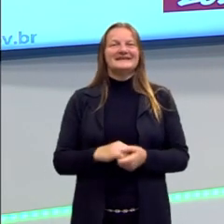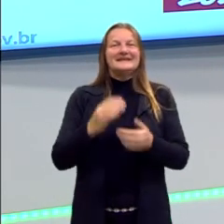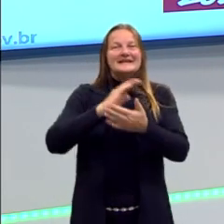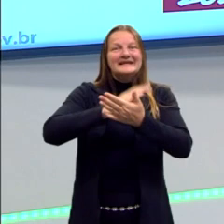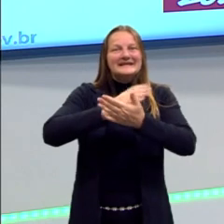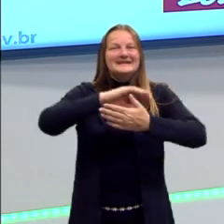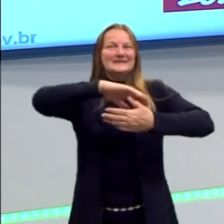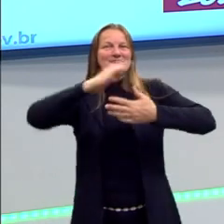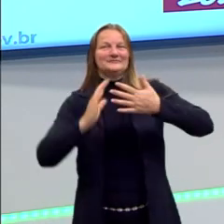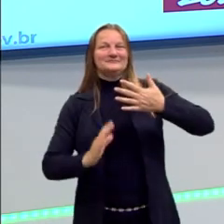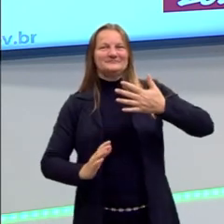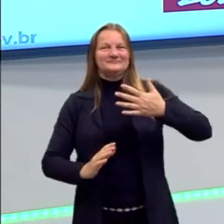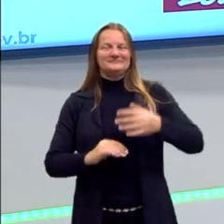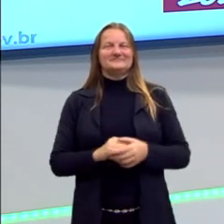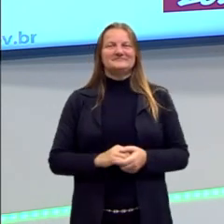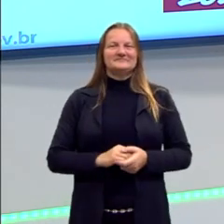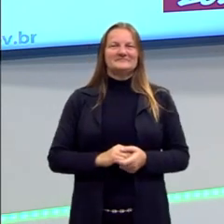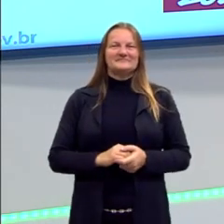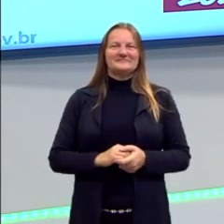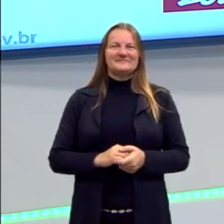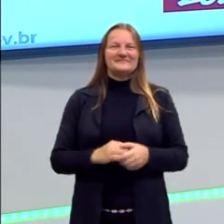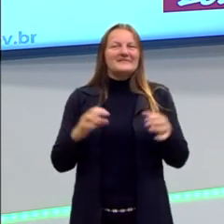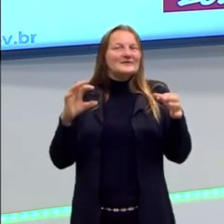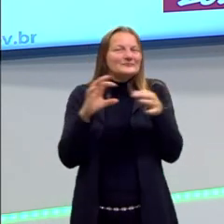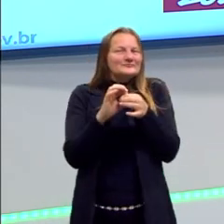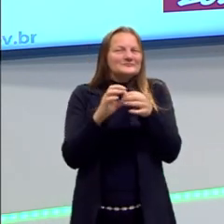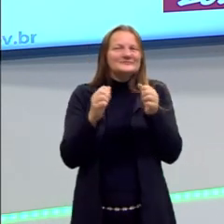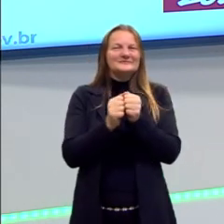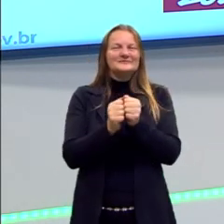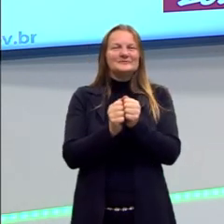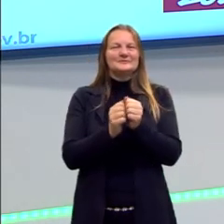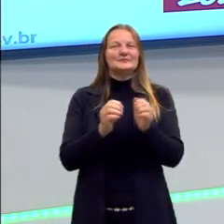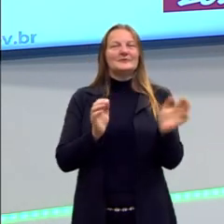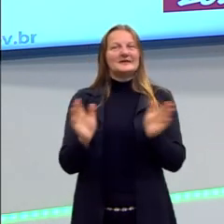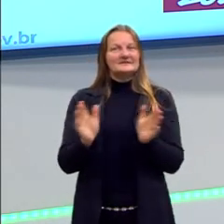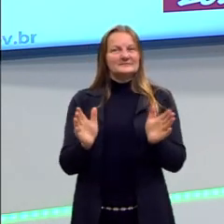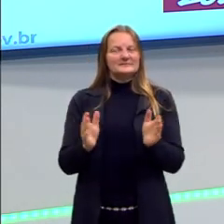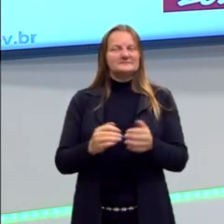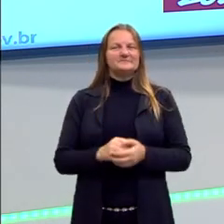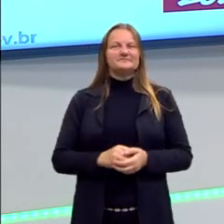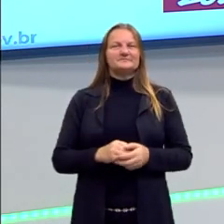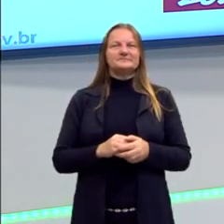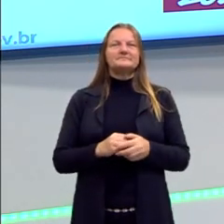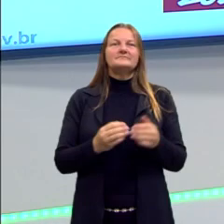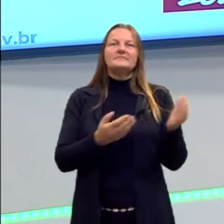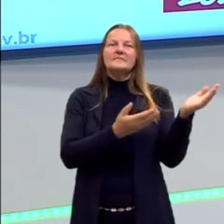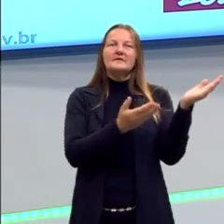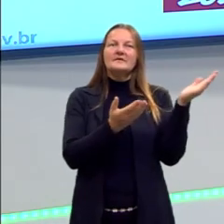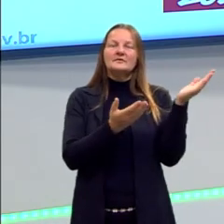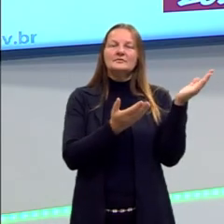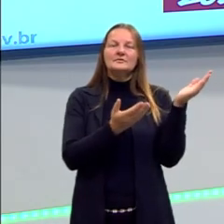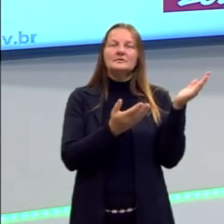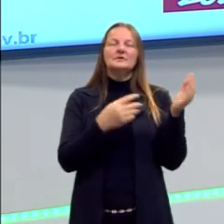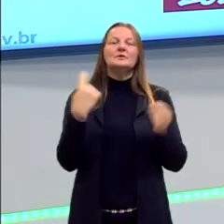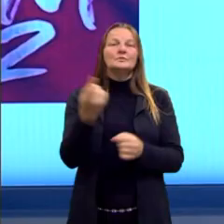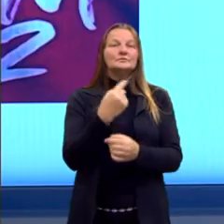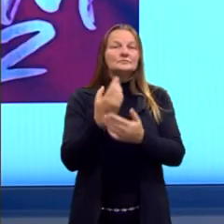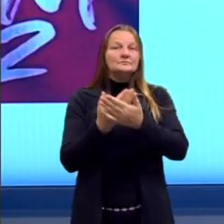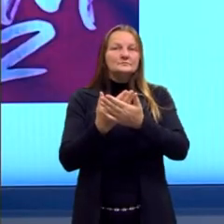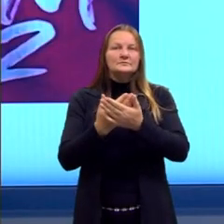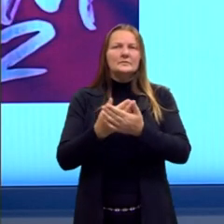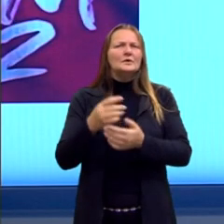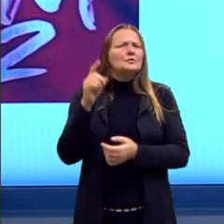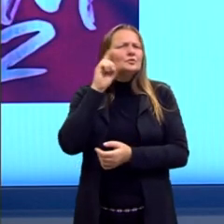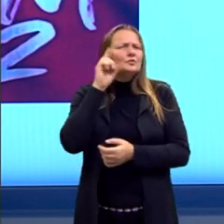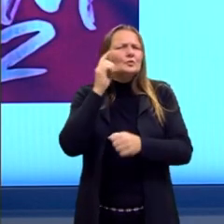intérpretes de Libras, nossas parceiras de projeto. Lembrando você que essas nossas aulas de